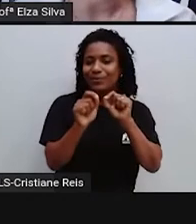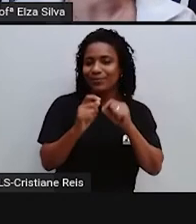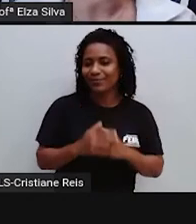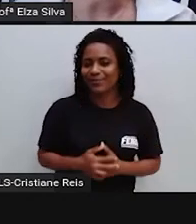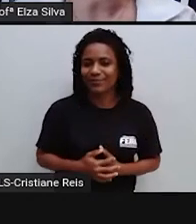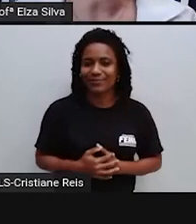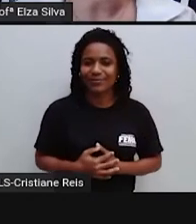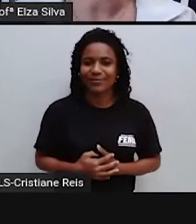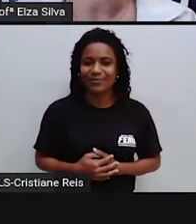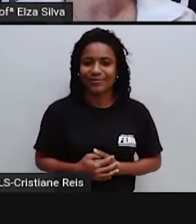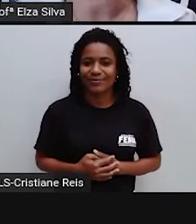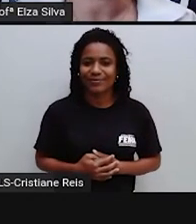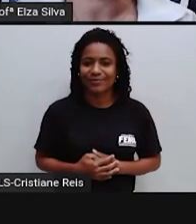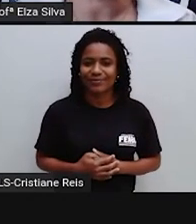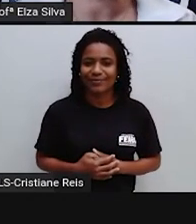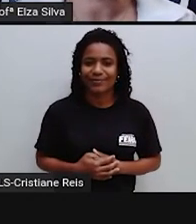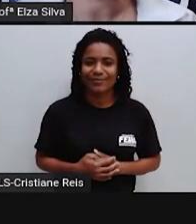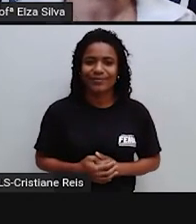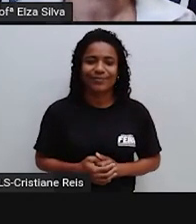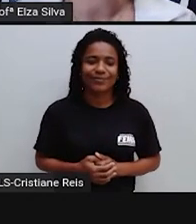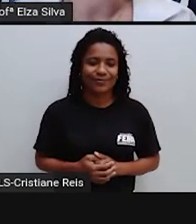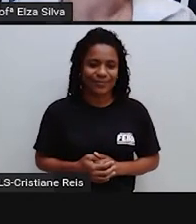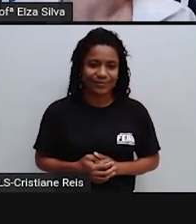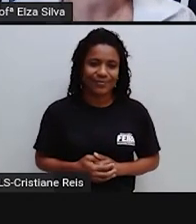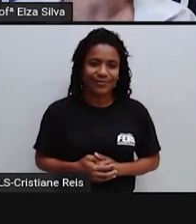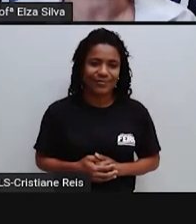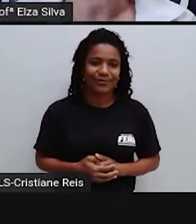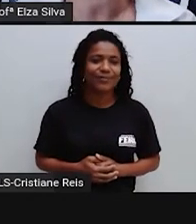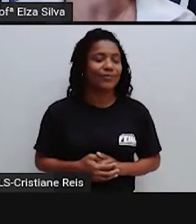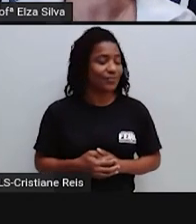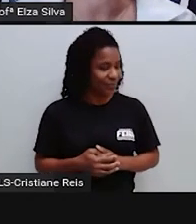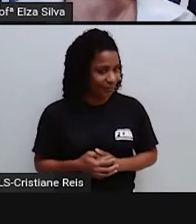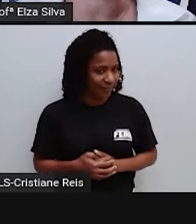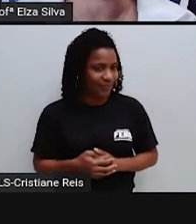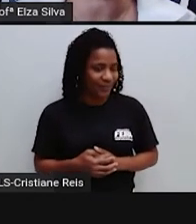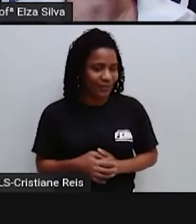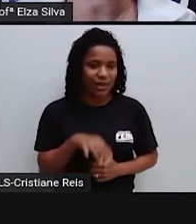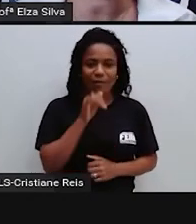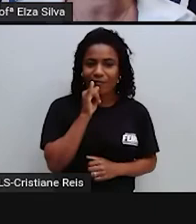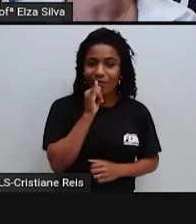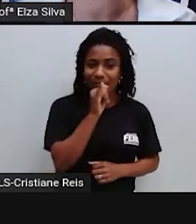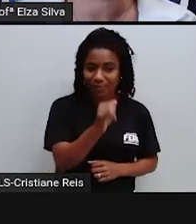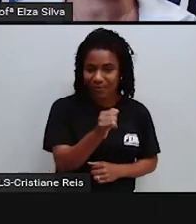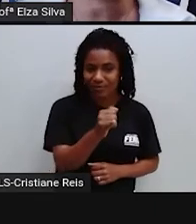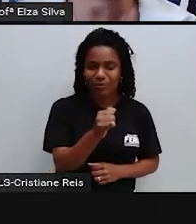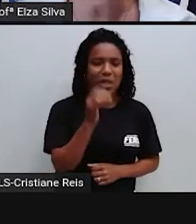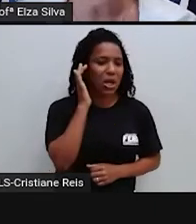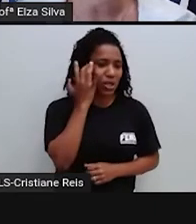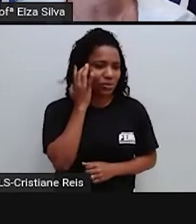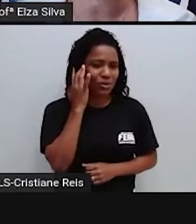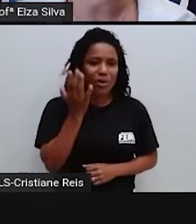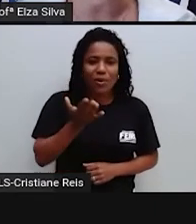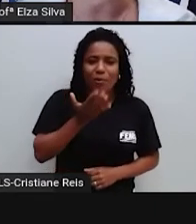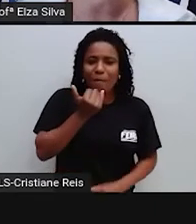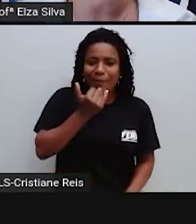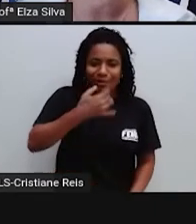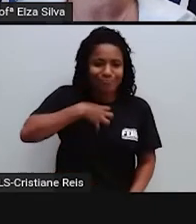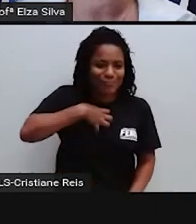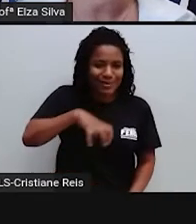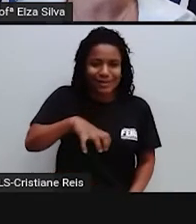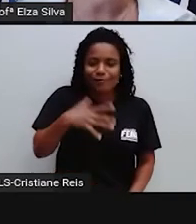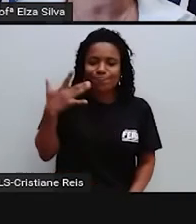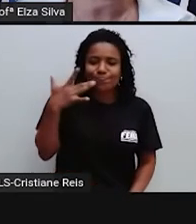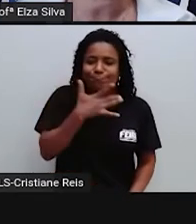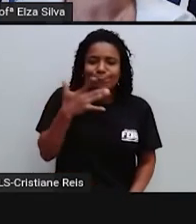Or It was very best Então ela disse Que a comida baiana Era muito Saborosa